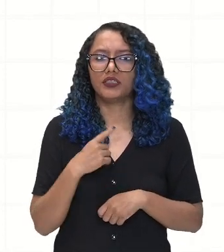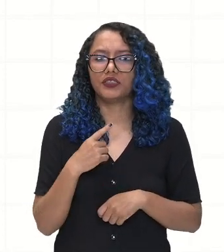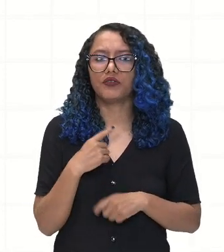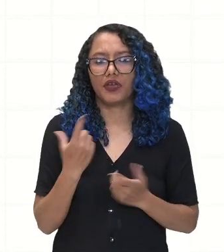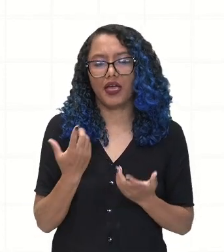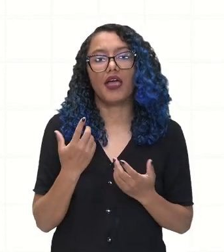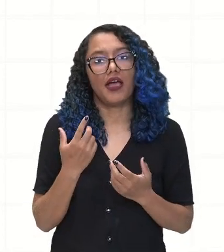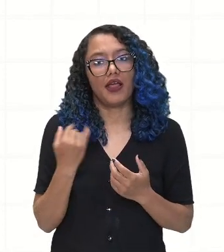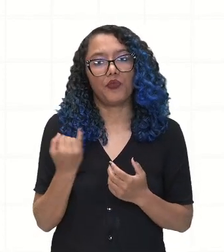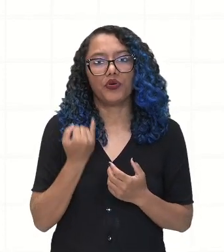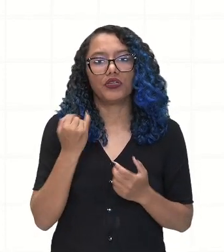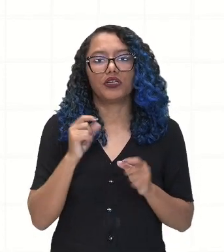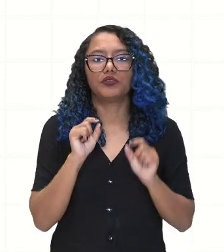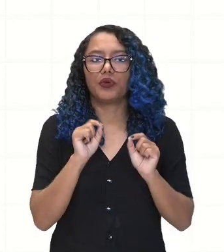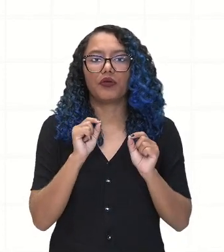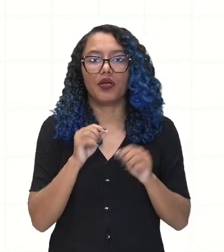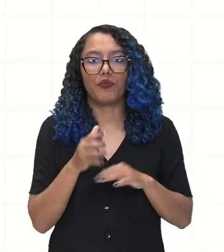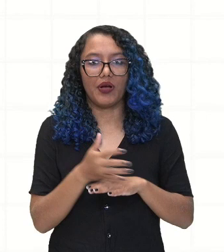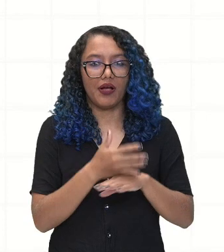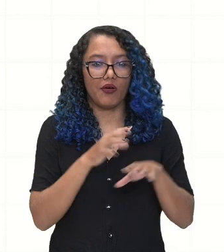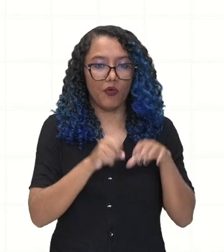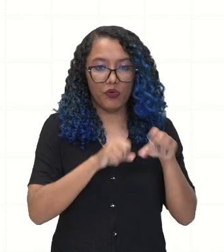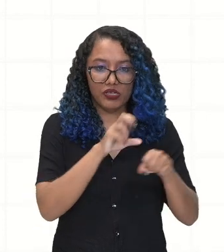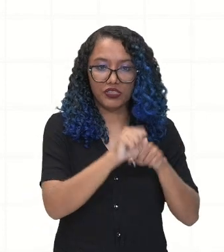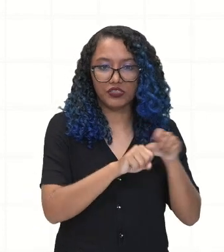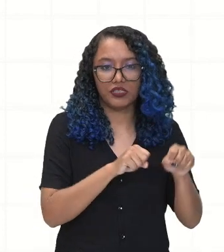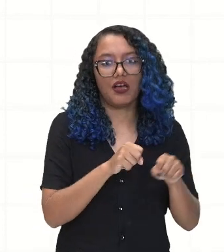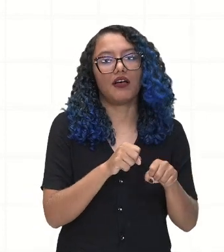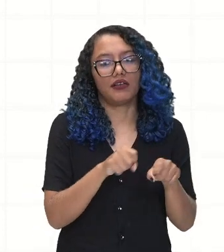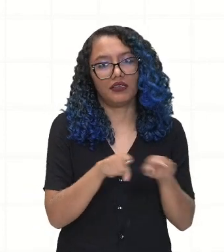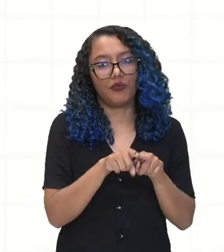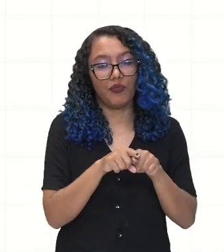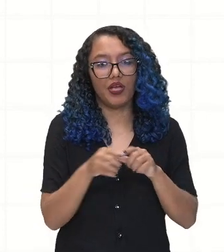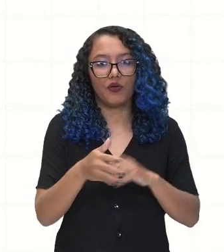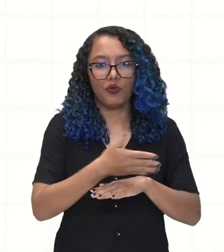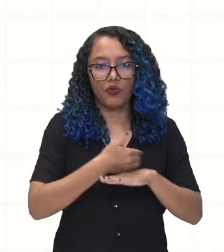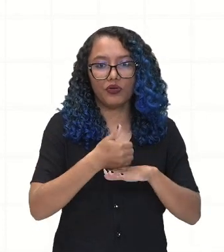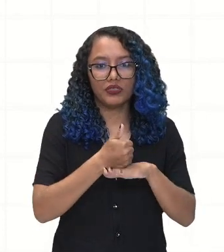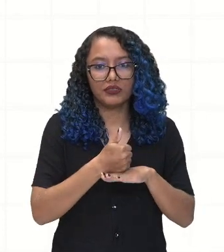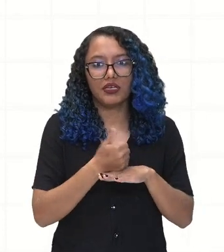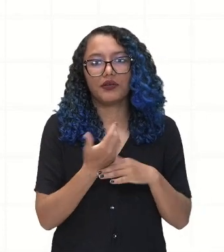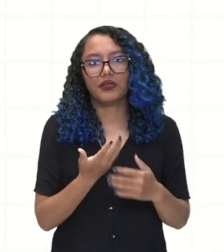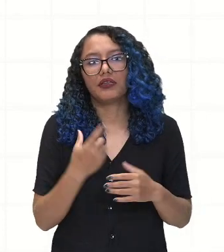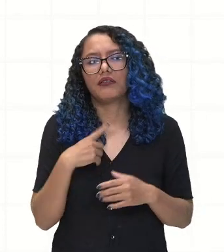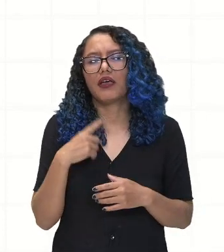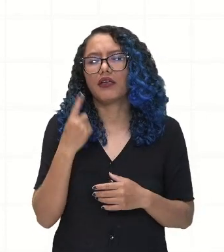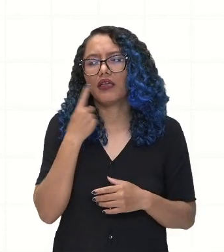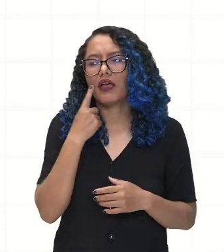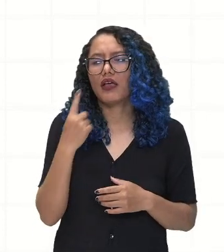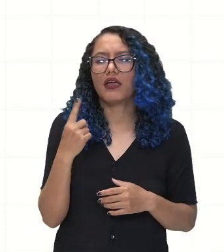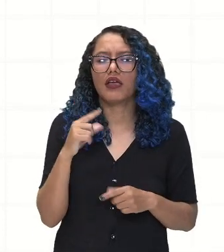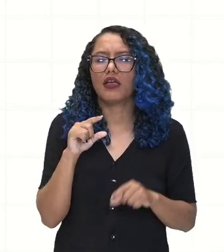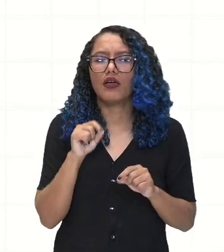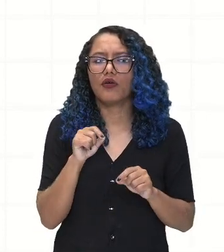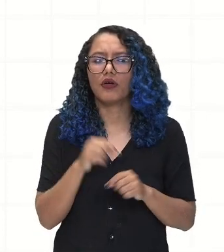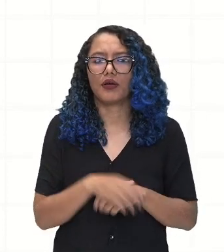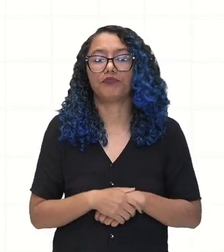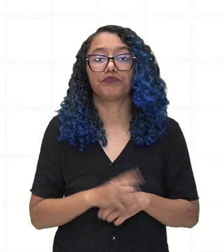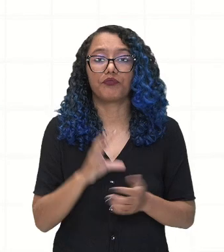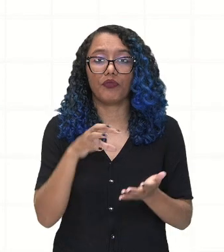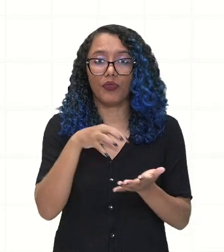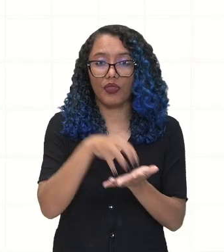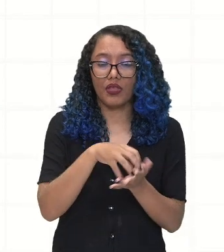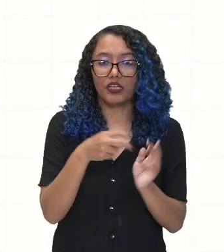a imagem de uma antiga representação de um conflito dos tamoios. Os tamoios eram povos que